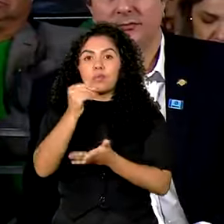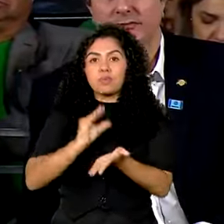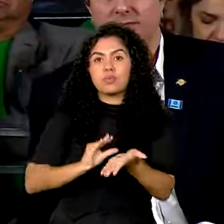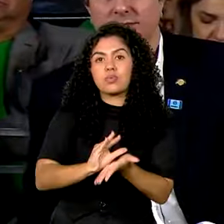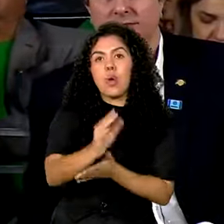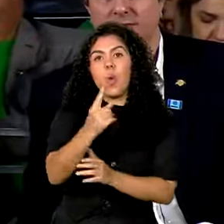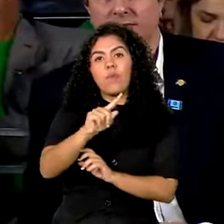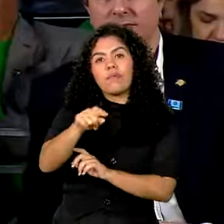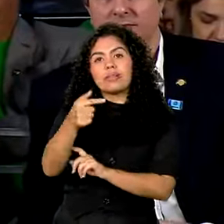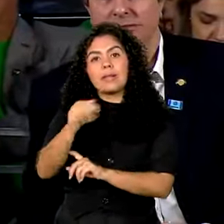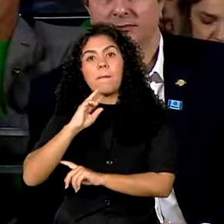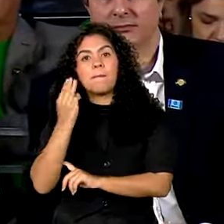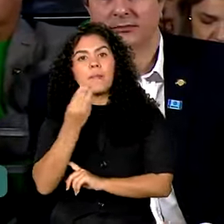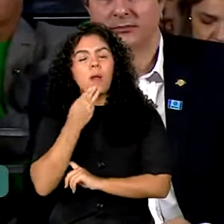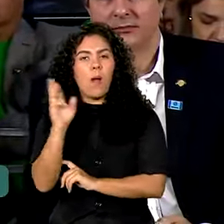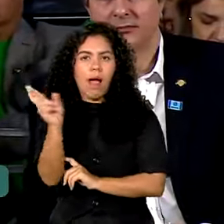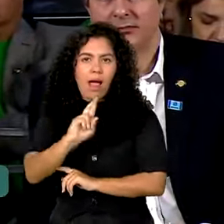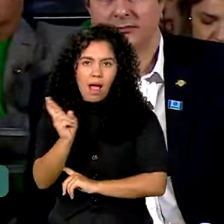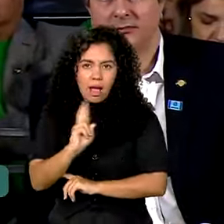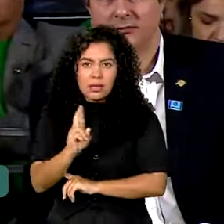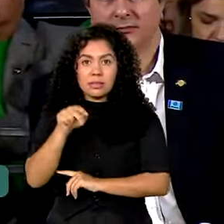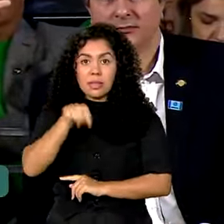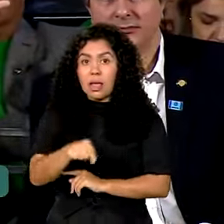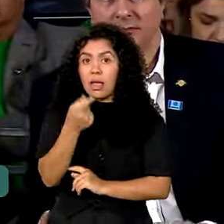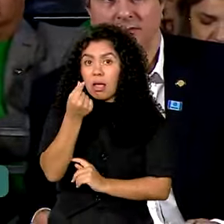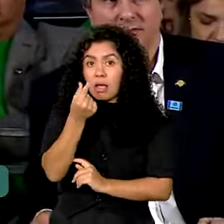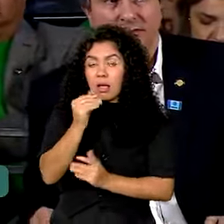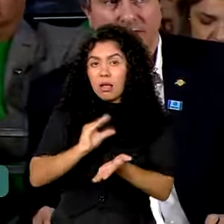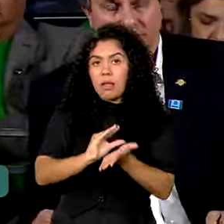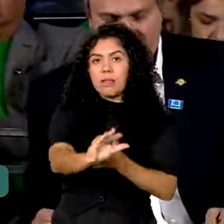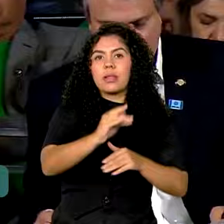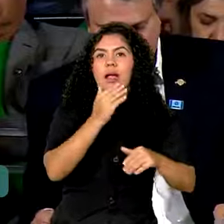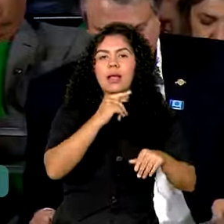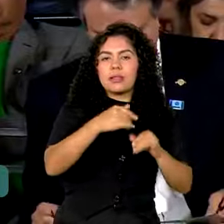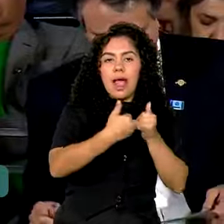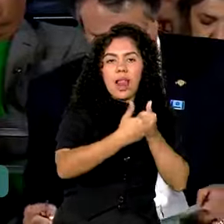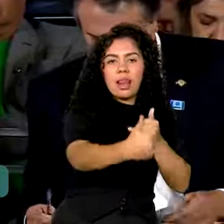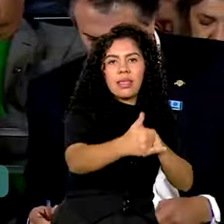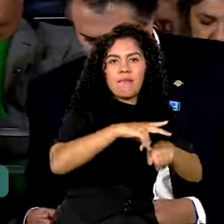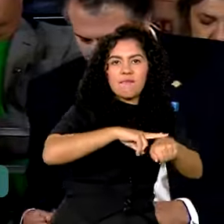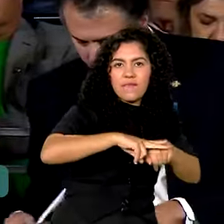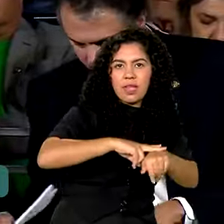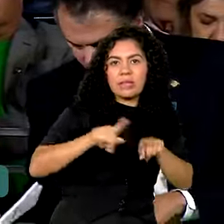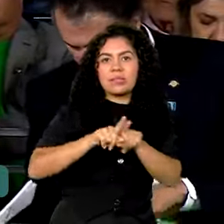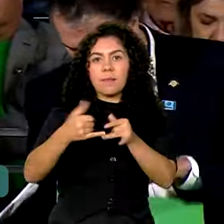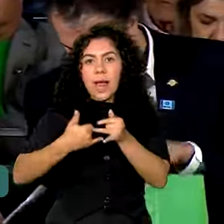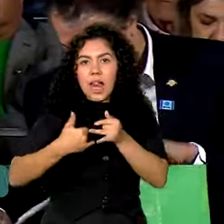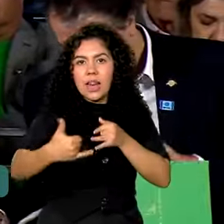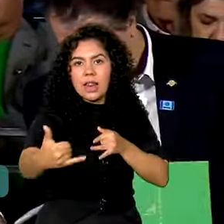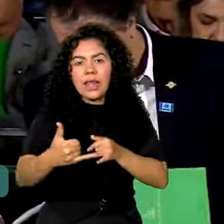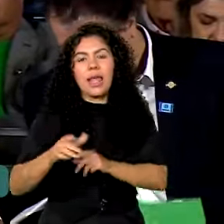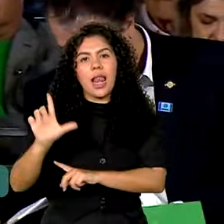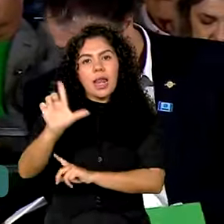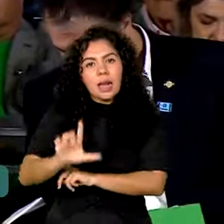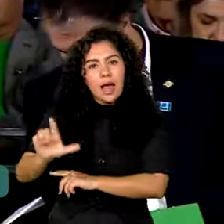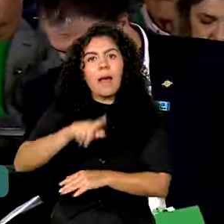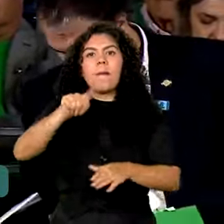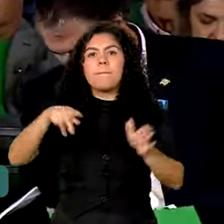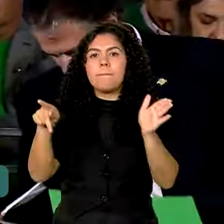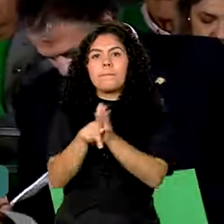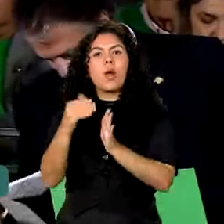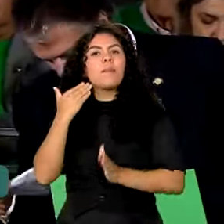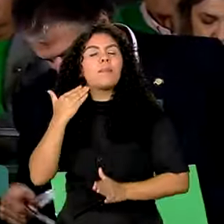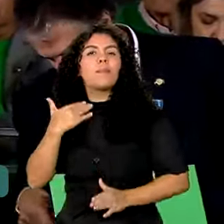,7 bilhão de reais. Esses financiamentos, tanto da linha verde quanto da linha Lilás, é do BNDES. Terão